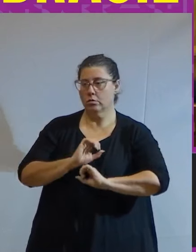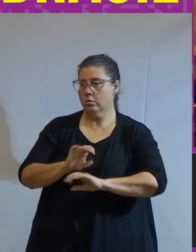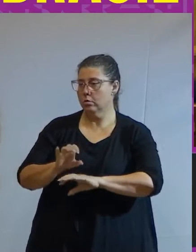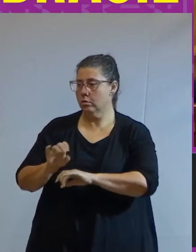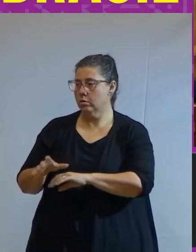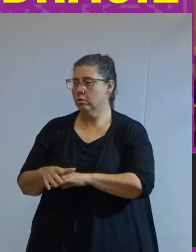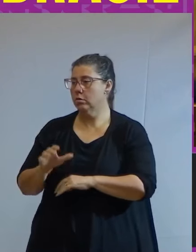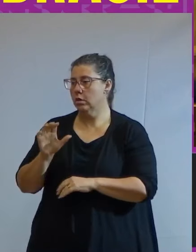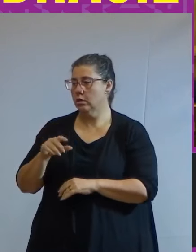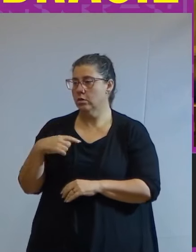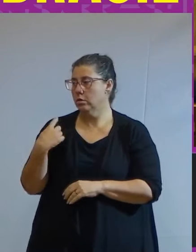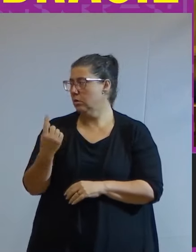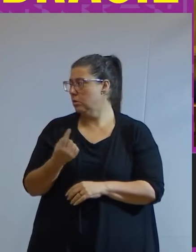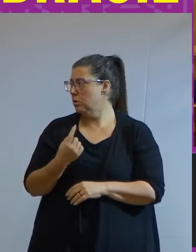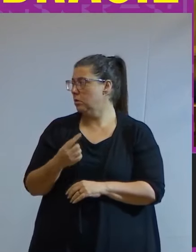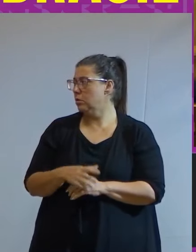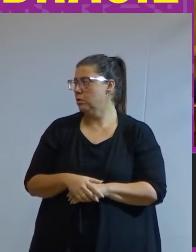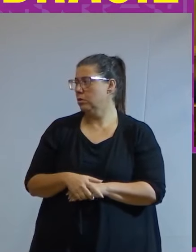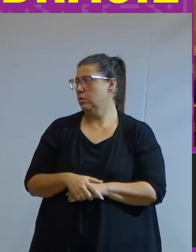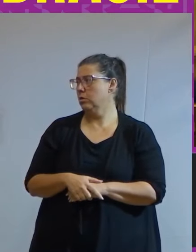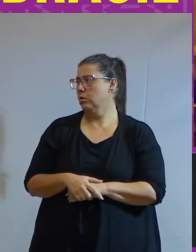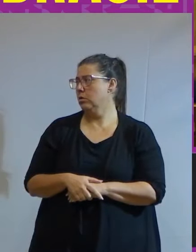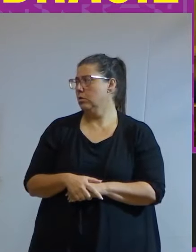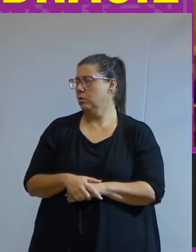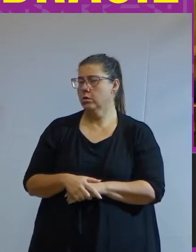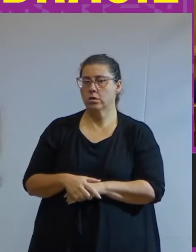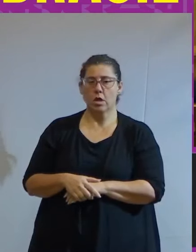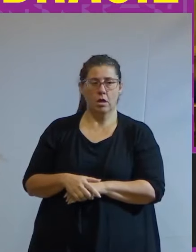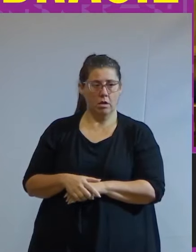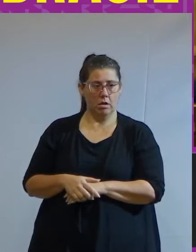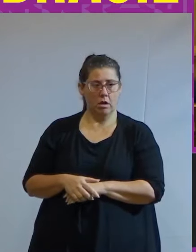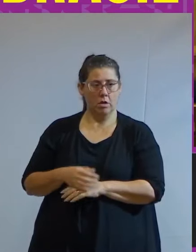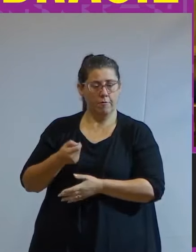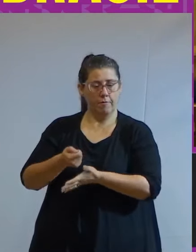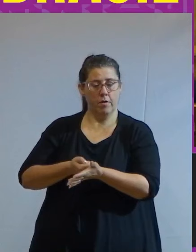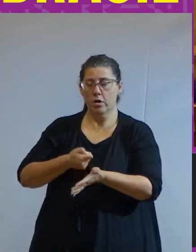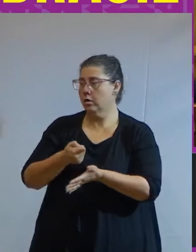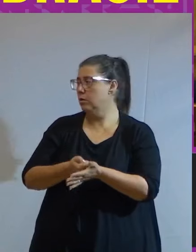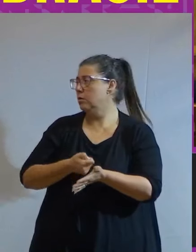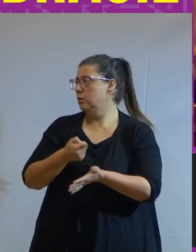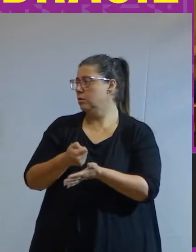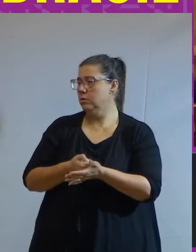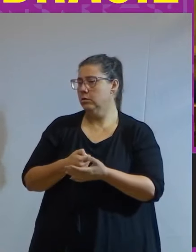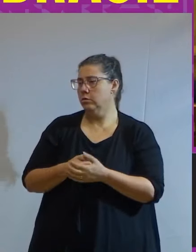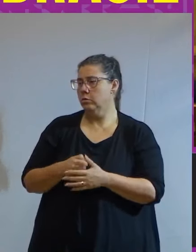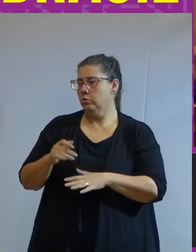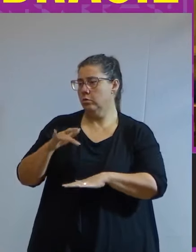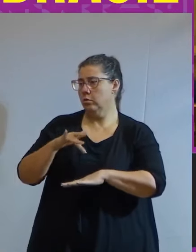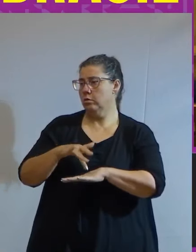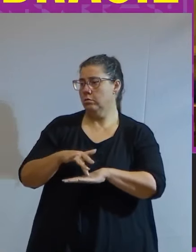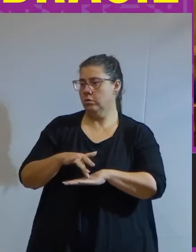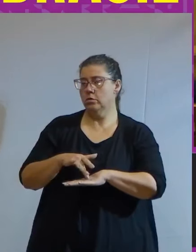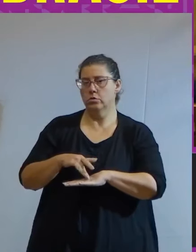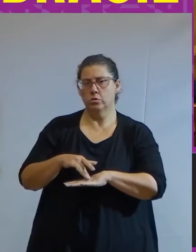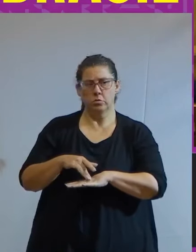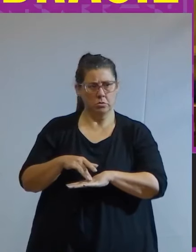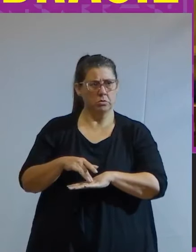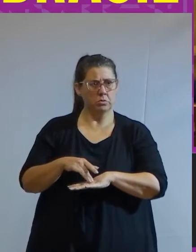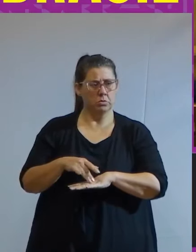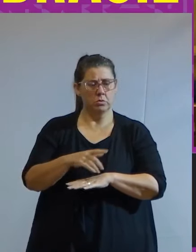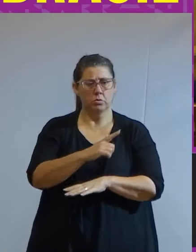isso que nós tínhamos e ela enfrentou a barbárie do governo anterior aquilo era